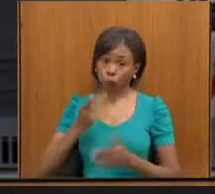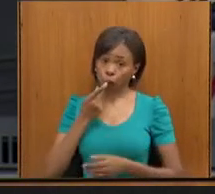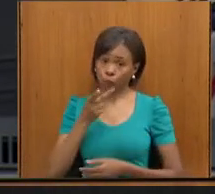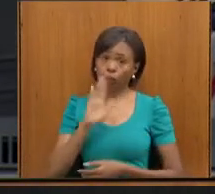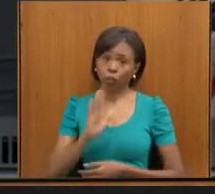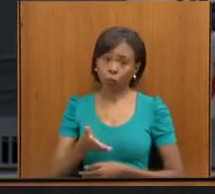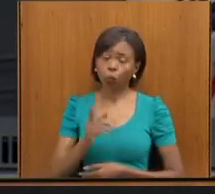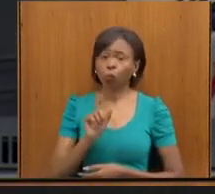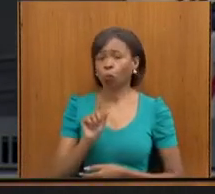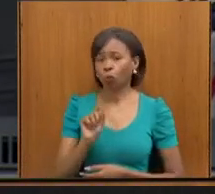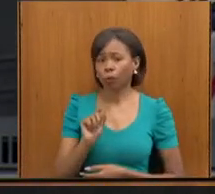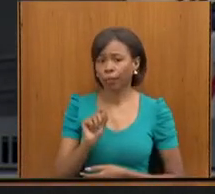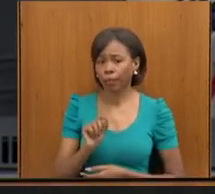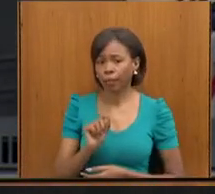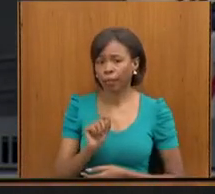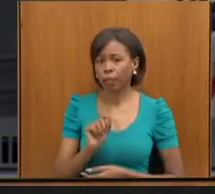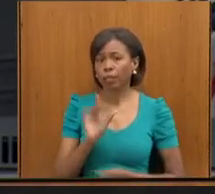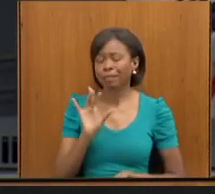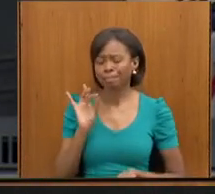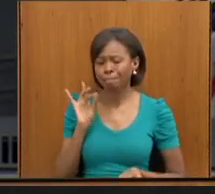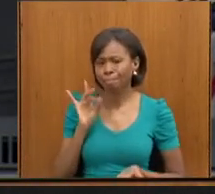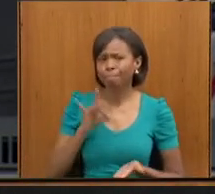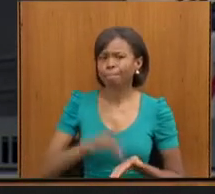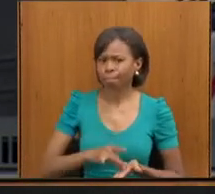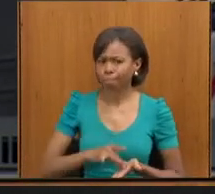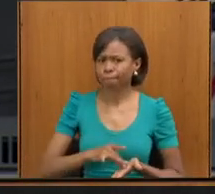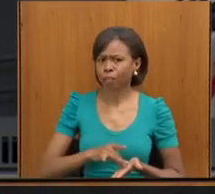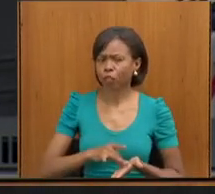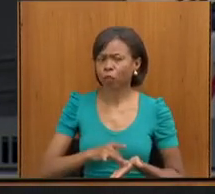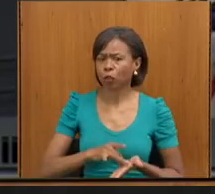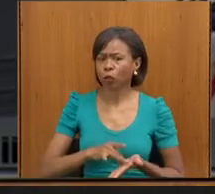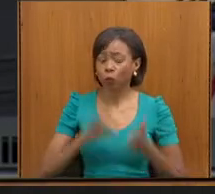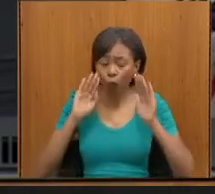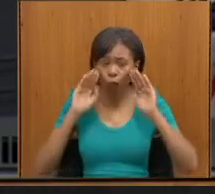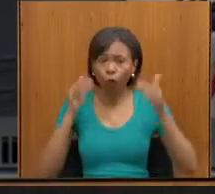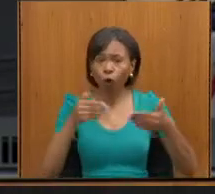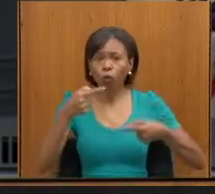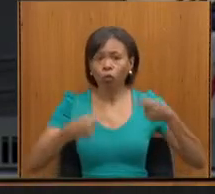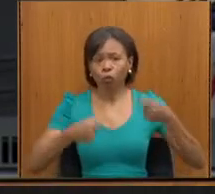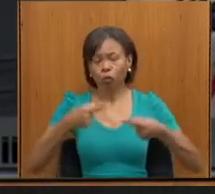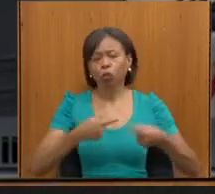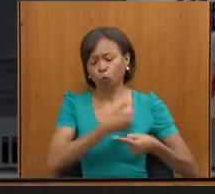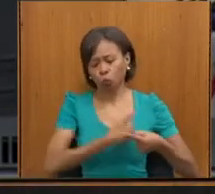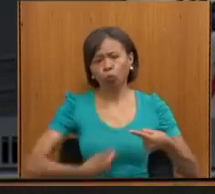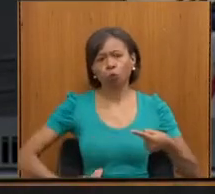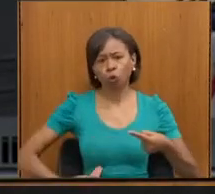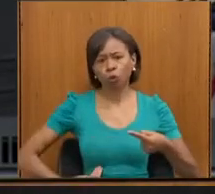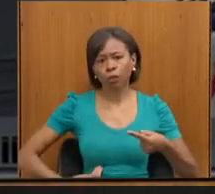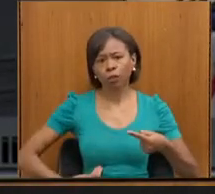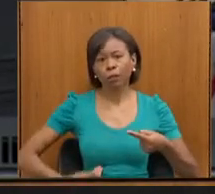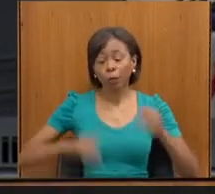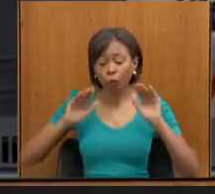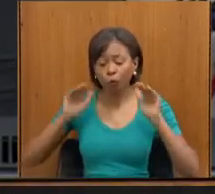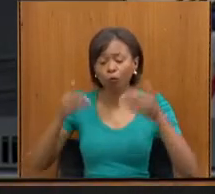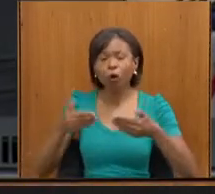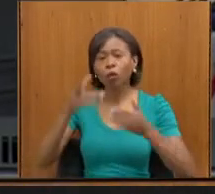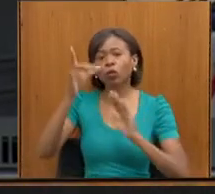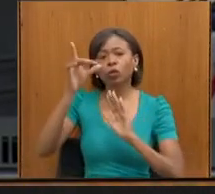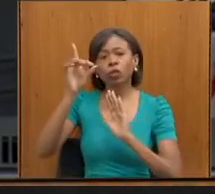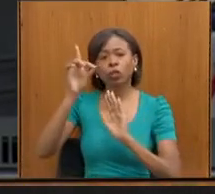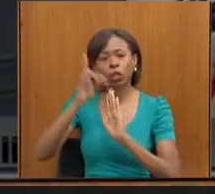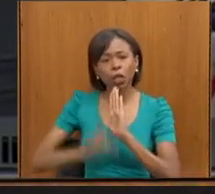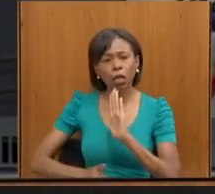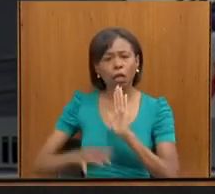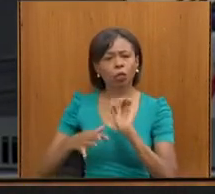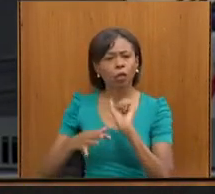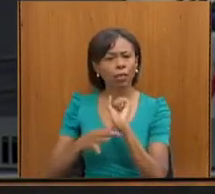concretude às políticas públicas necessárias para a garantia de direitos, para a